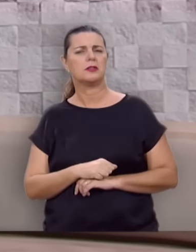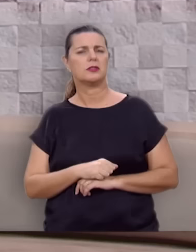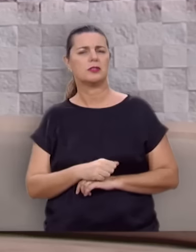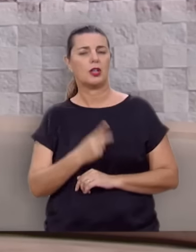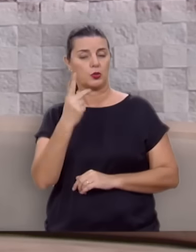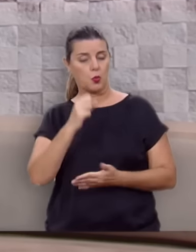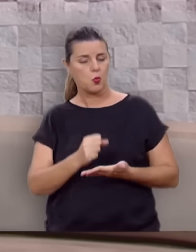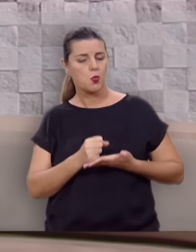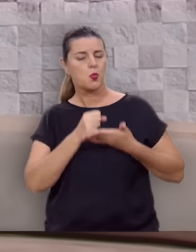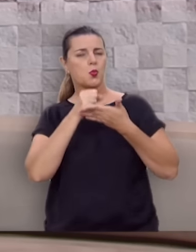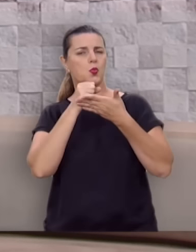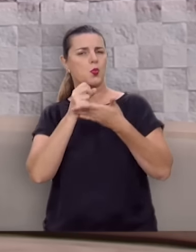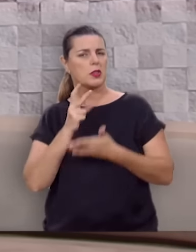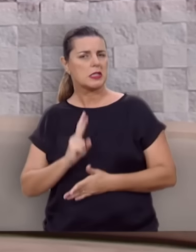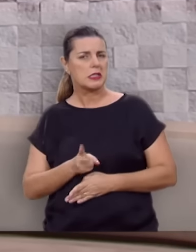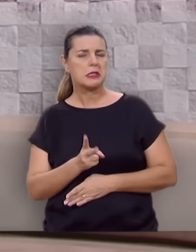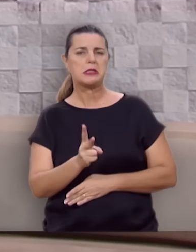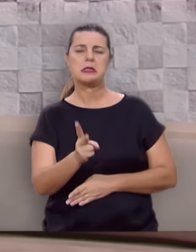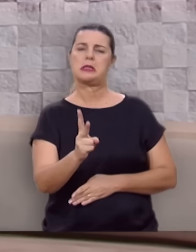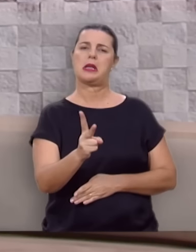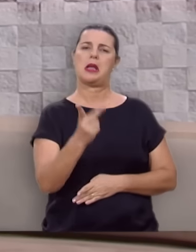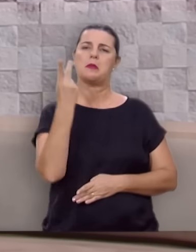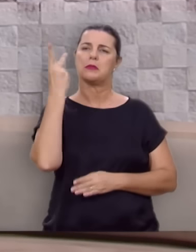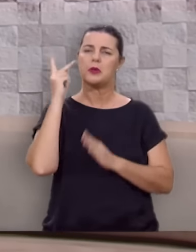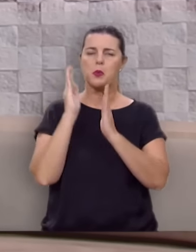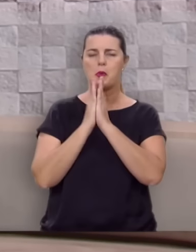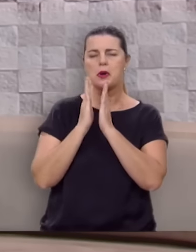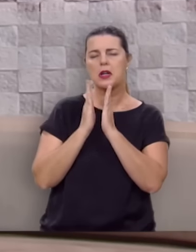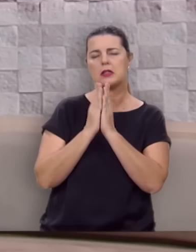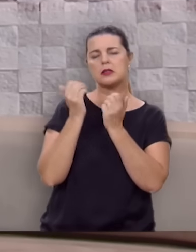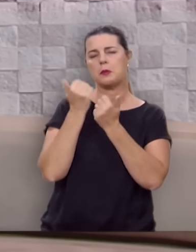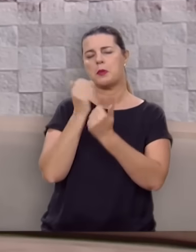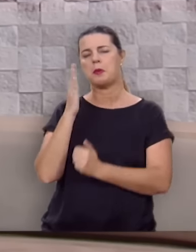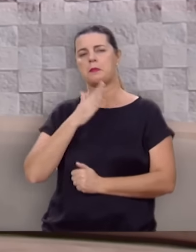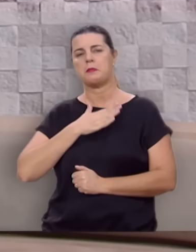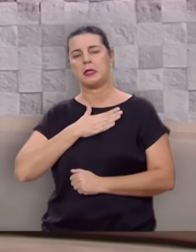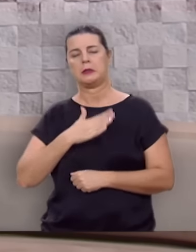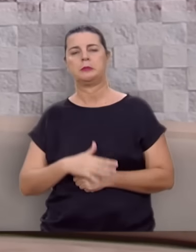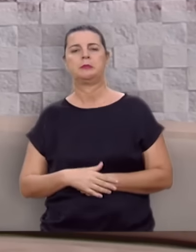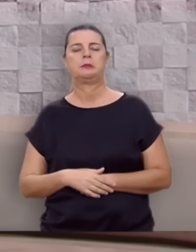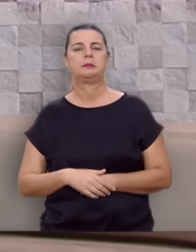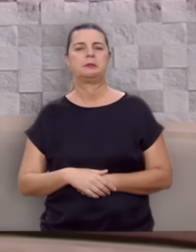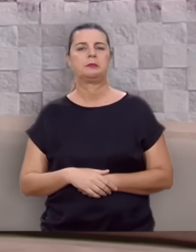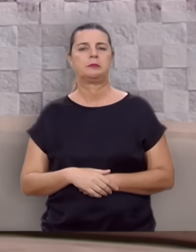de sua ajuda, de suas orações por mim.